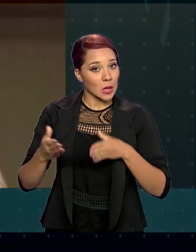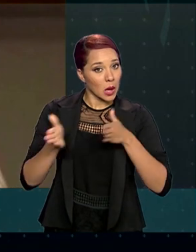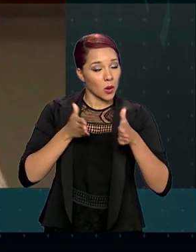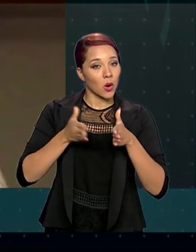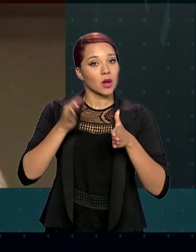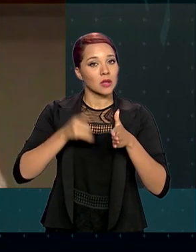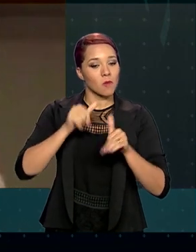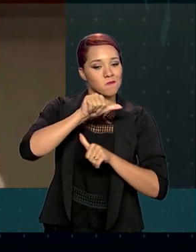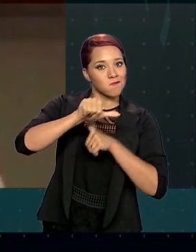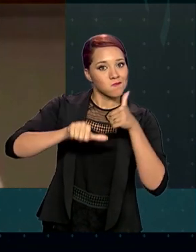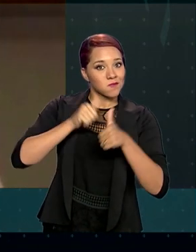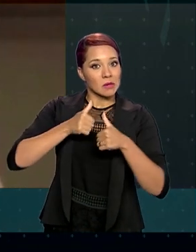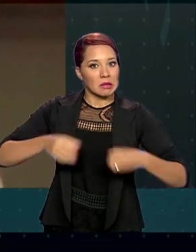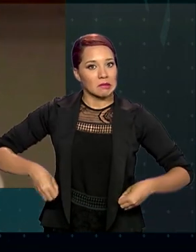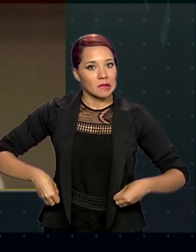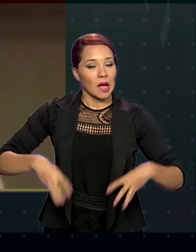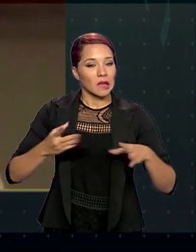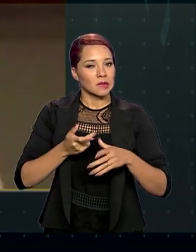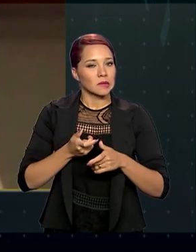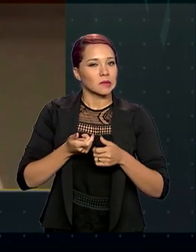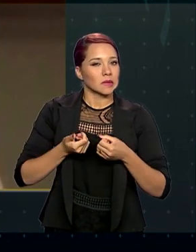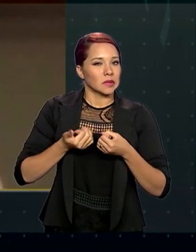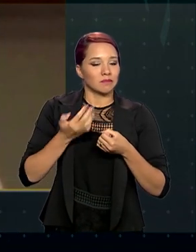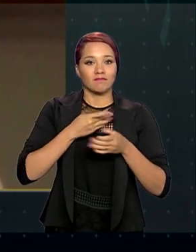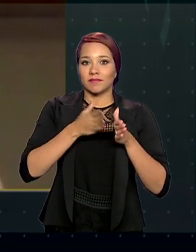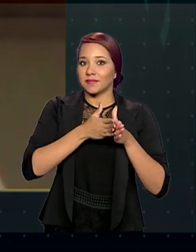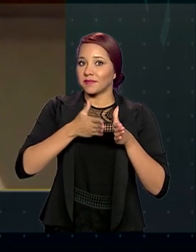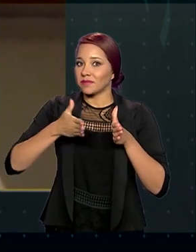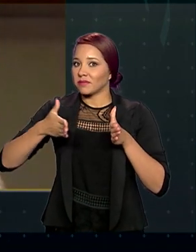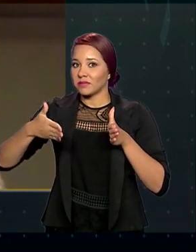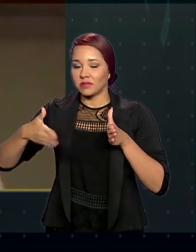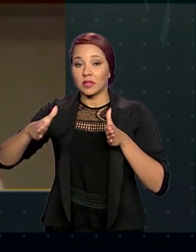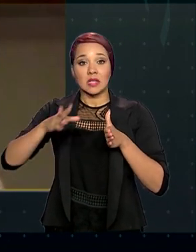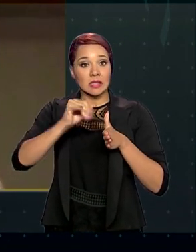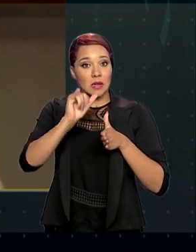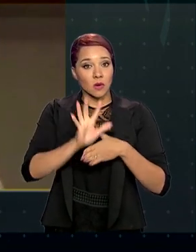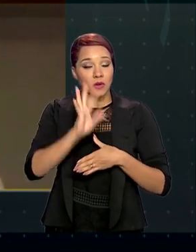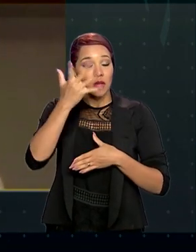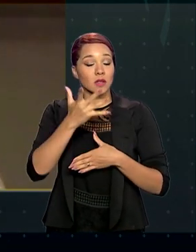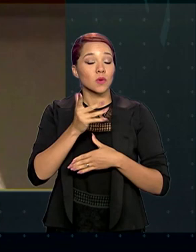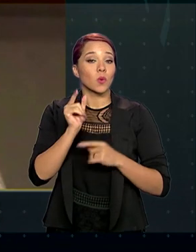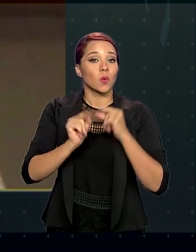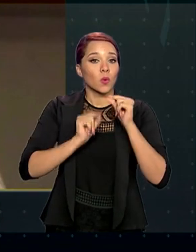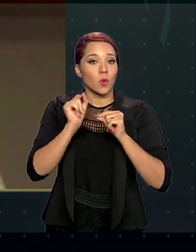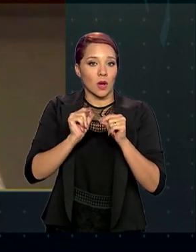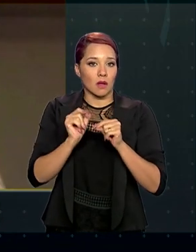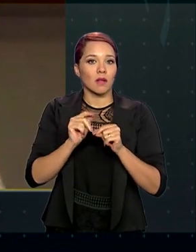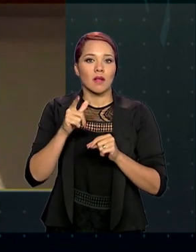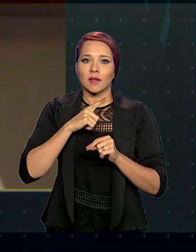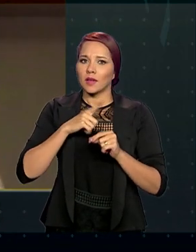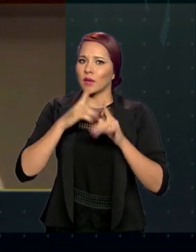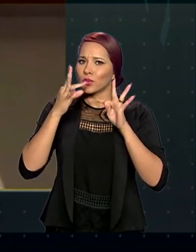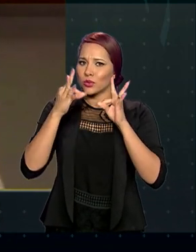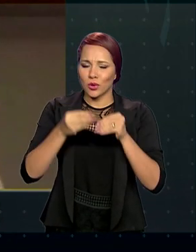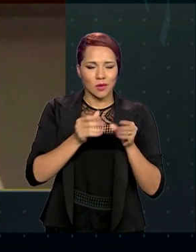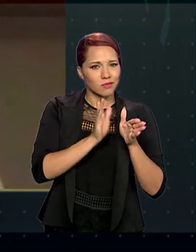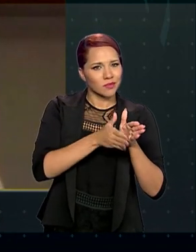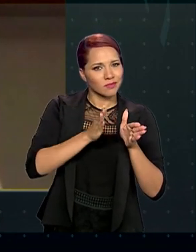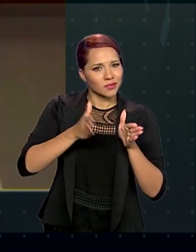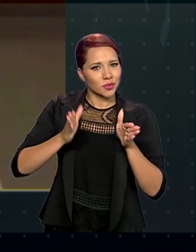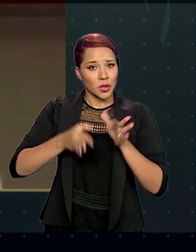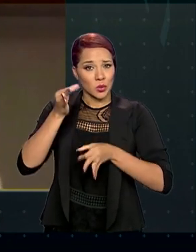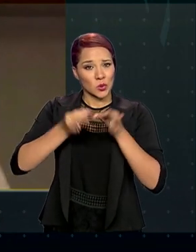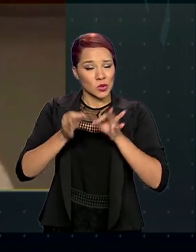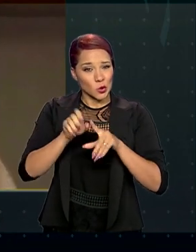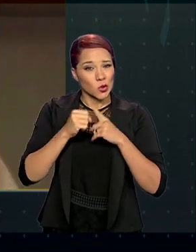transformem em despesas permanentes, porque se isso acontecesse, a gente colocaria toda a trajetória de ajuste fiscal